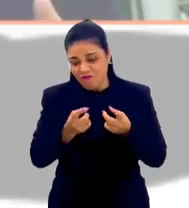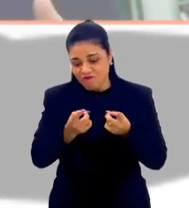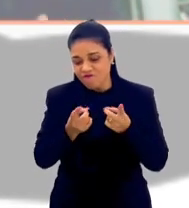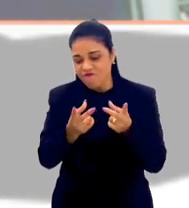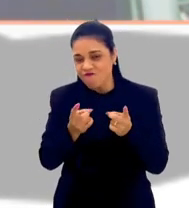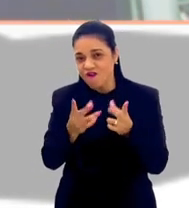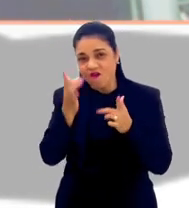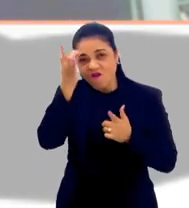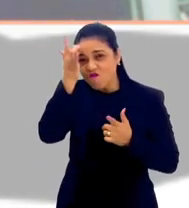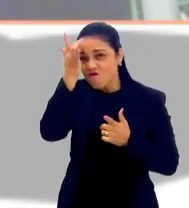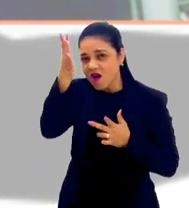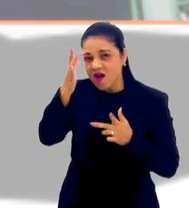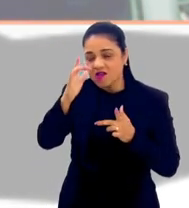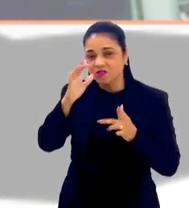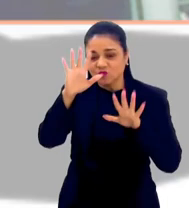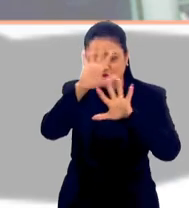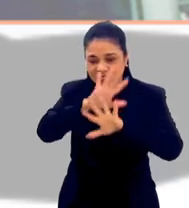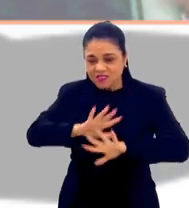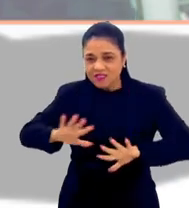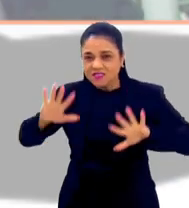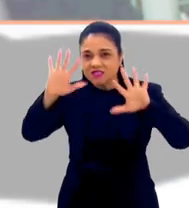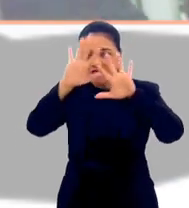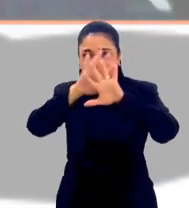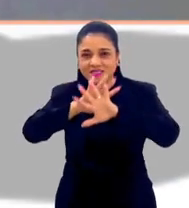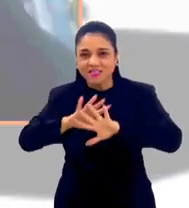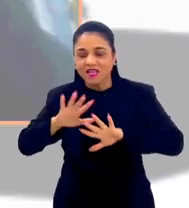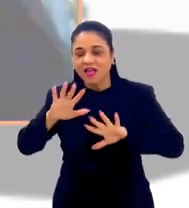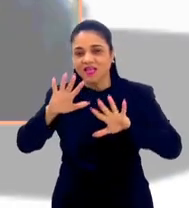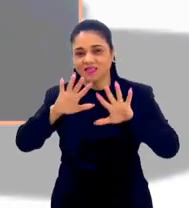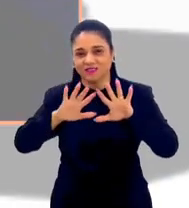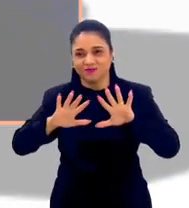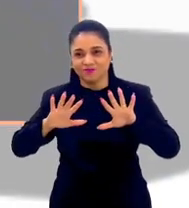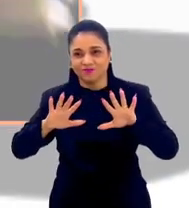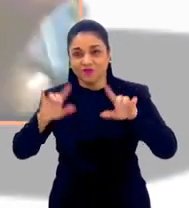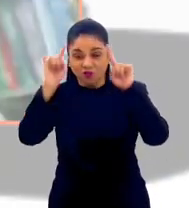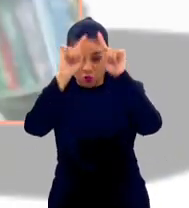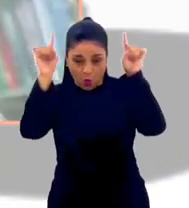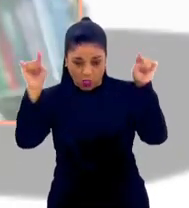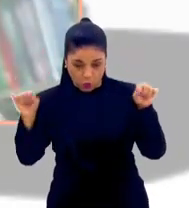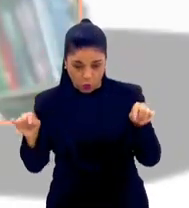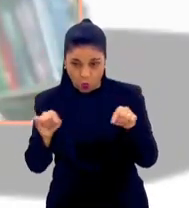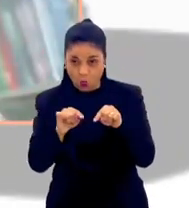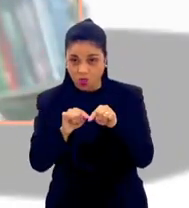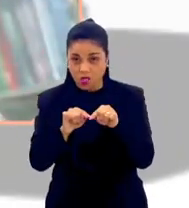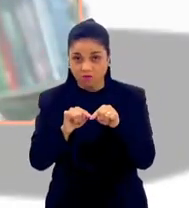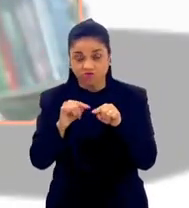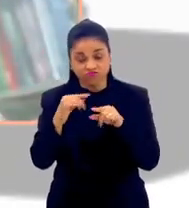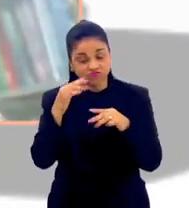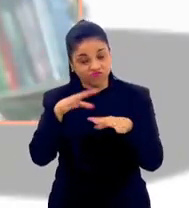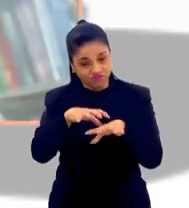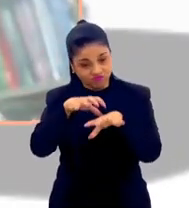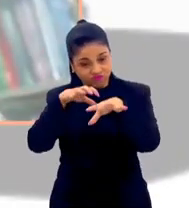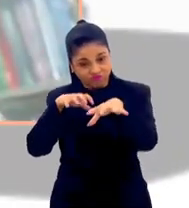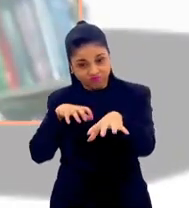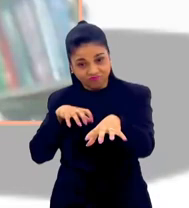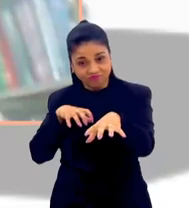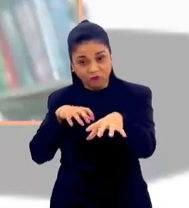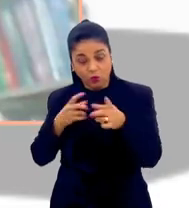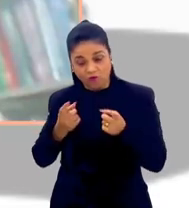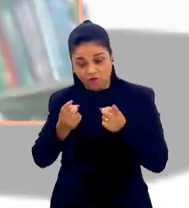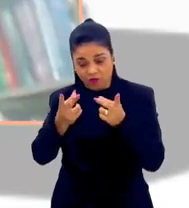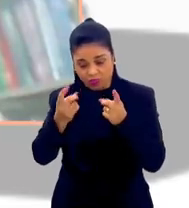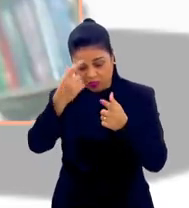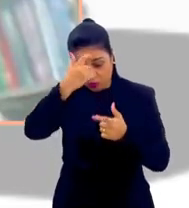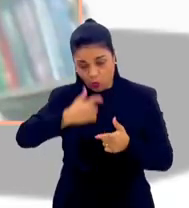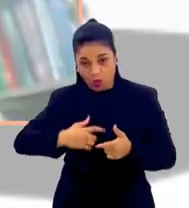muito fácil um cenário de ilusão. Eu posso estar aqui, você está me vendo aqui num quadrado, eu estou te vendendo uma Cristina.